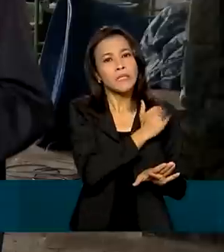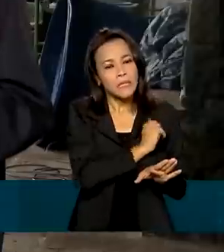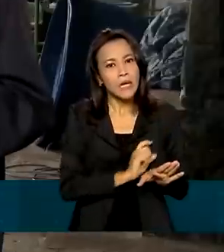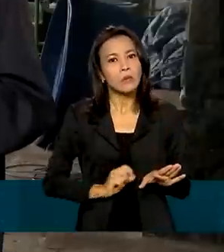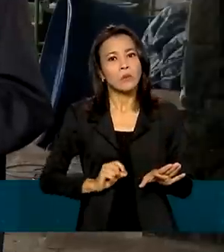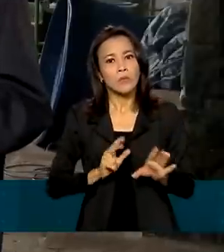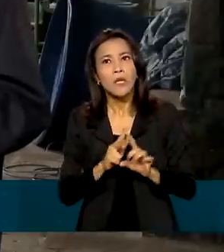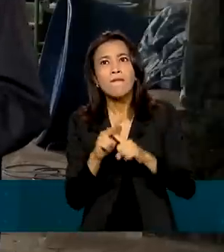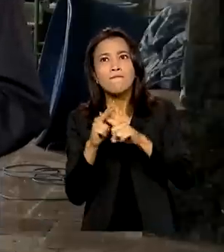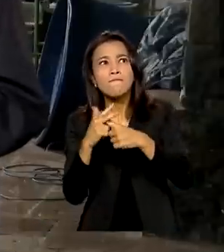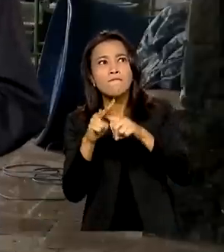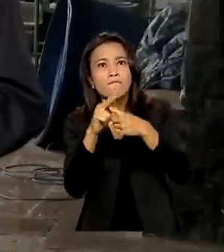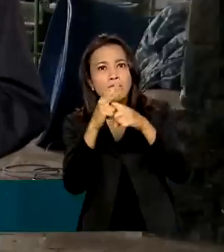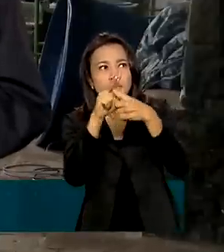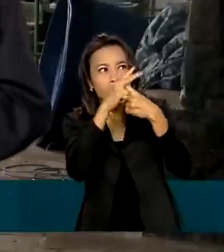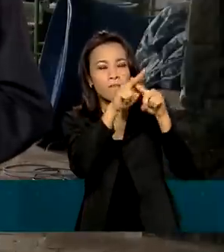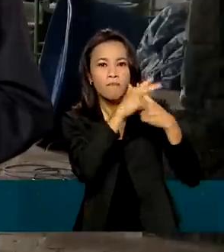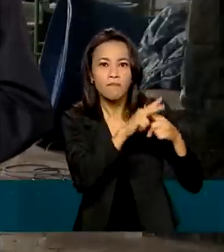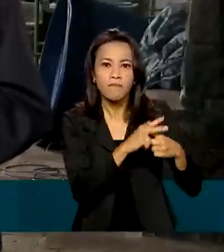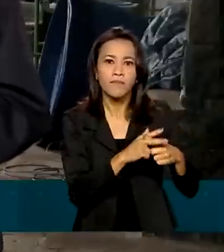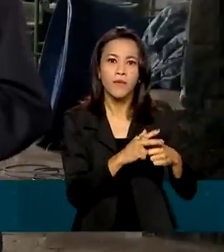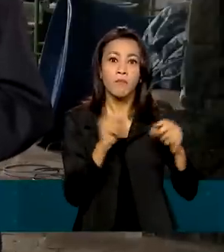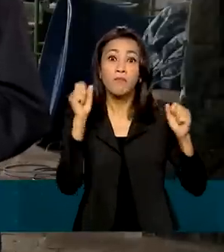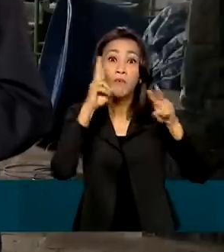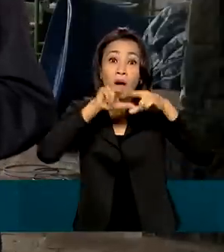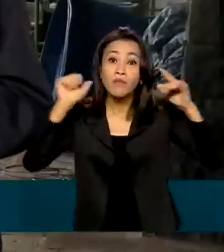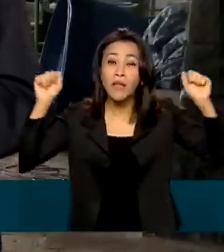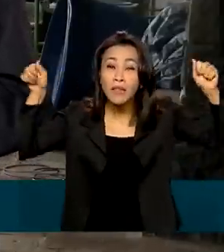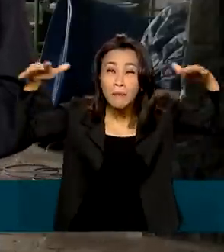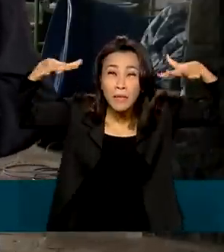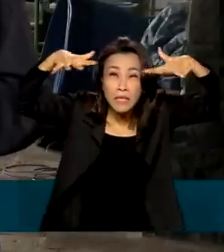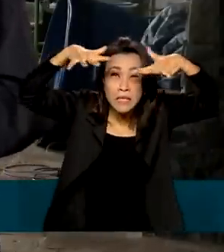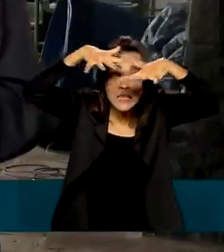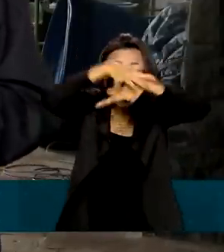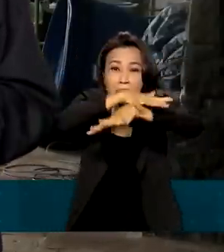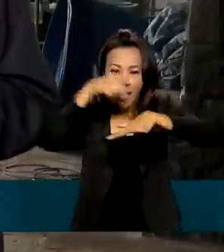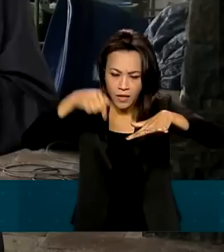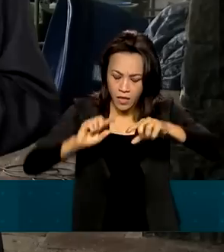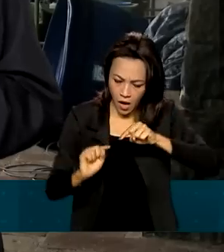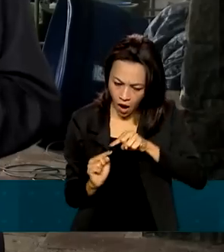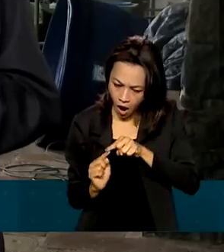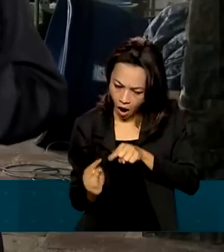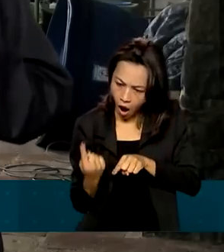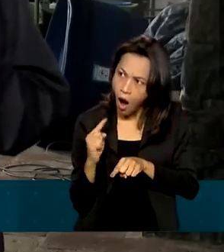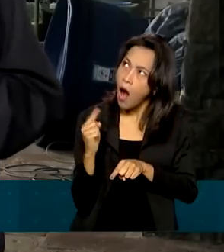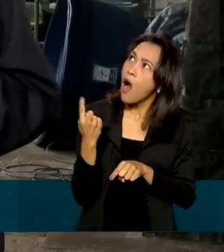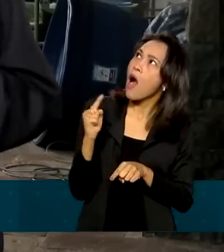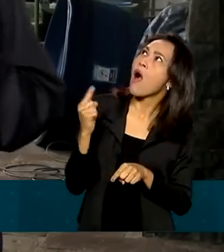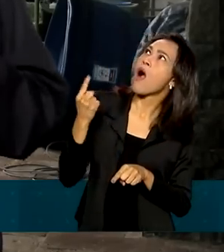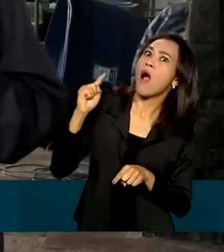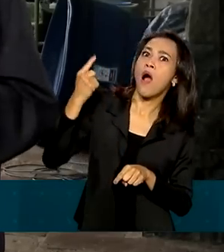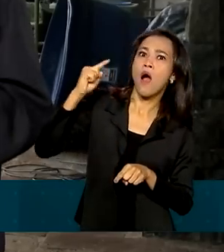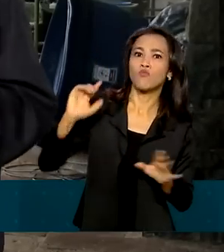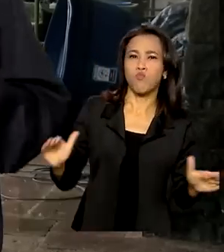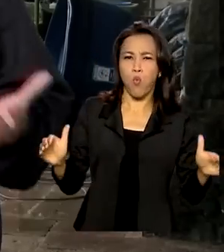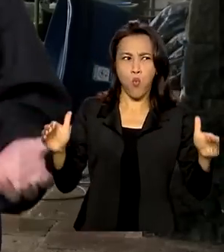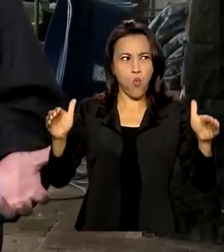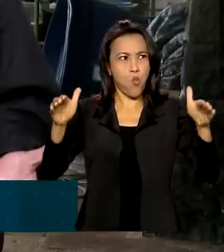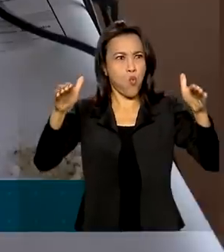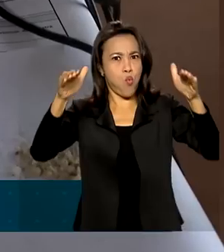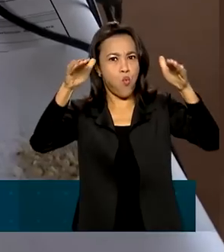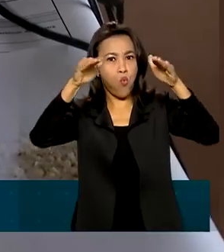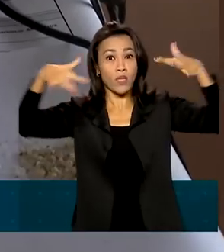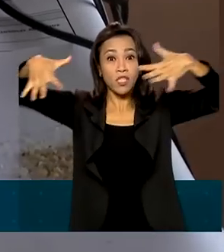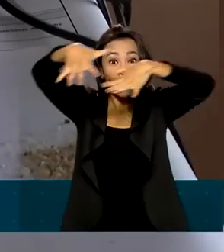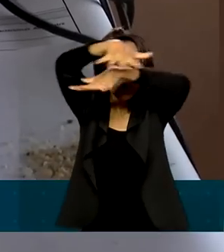Desde a condensação, da neblina, a gente tem uma altura aqui que praticamente tem momentos que a gente está dentro da